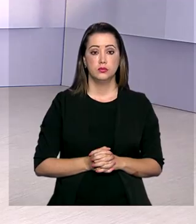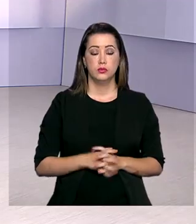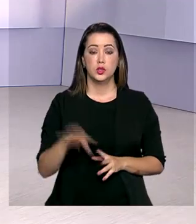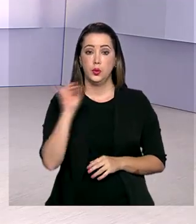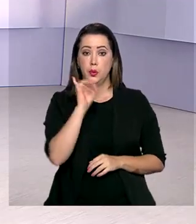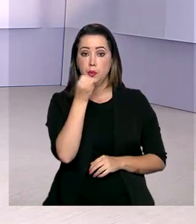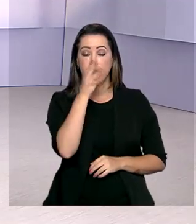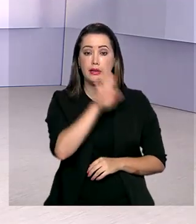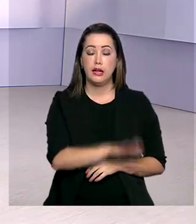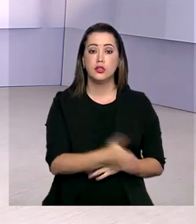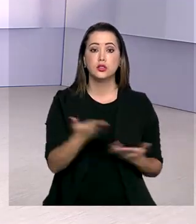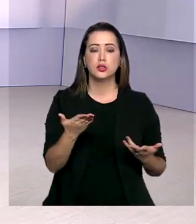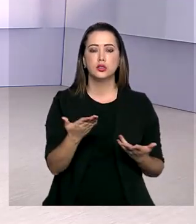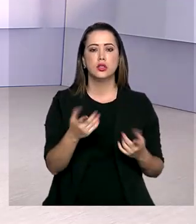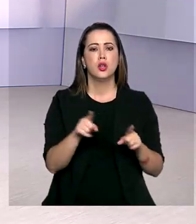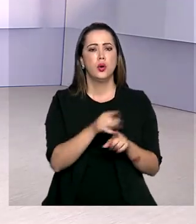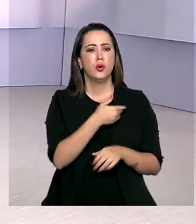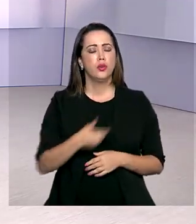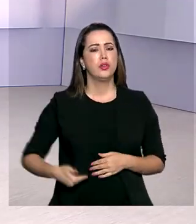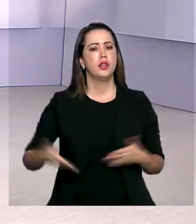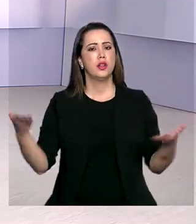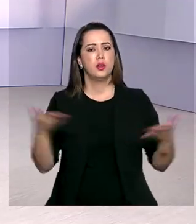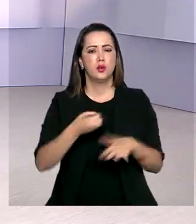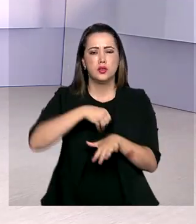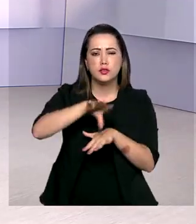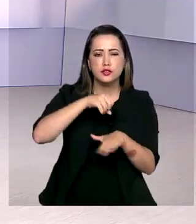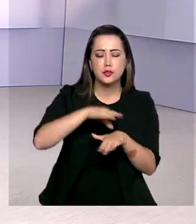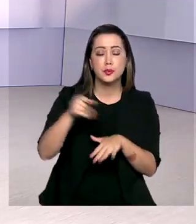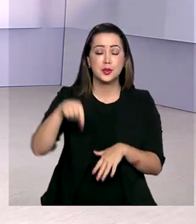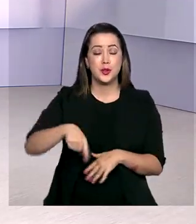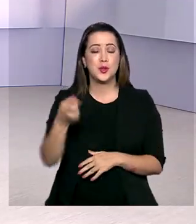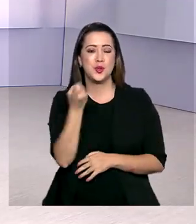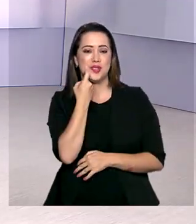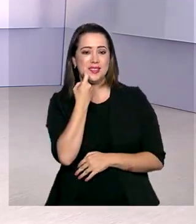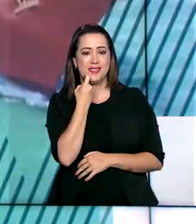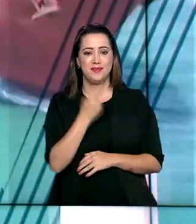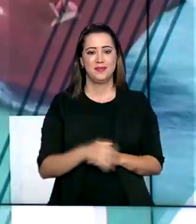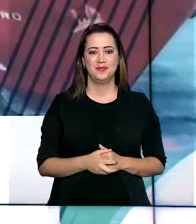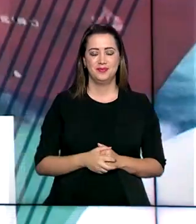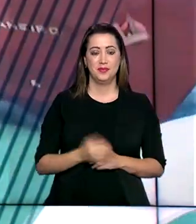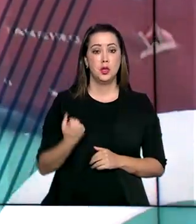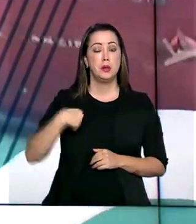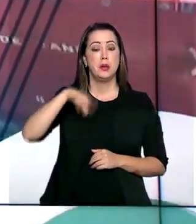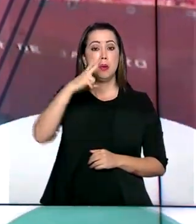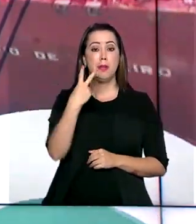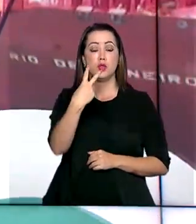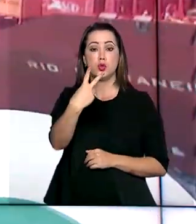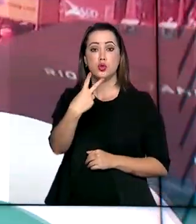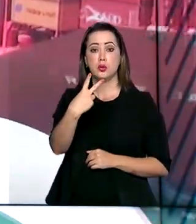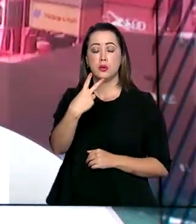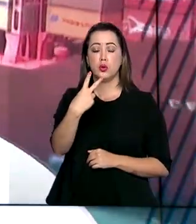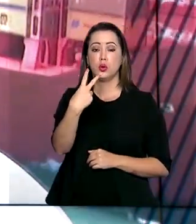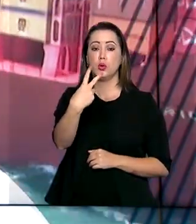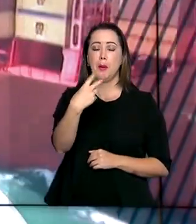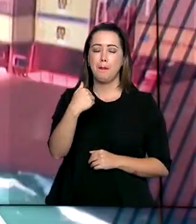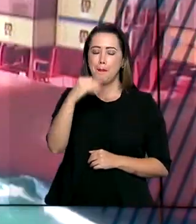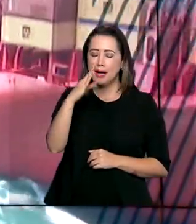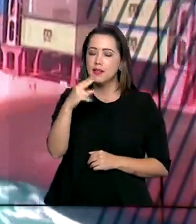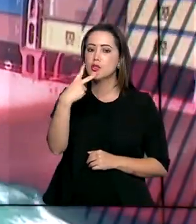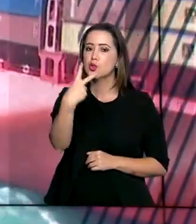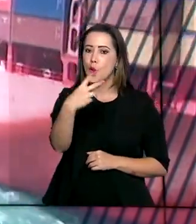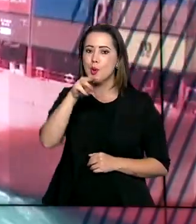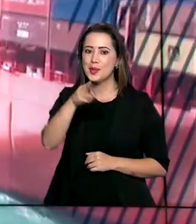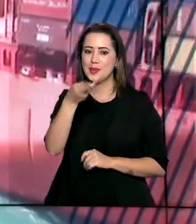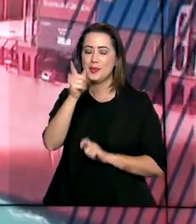Boa tarde, o governo agora está de volta com as notícias desta sexta-feira. Mais 2 milhões e 600 mil brasileiros